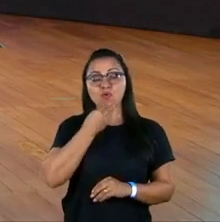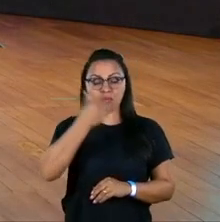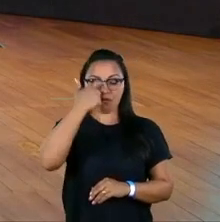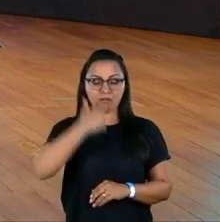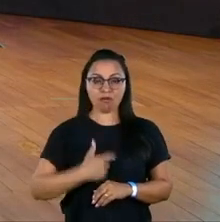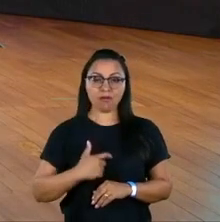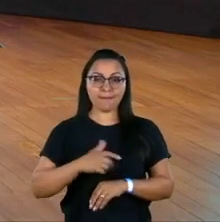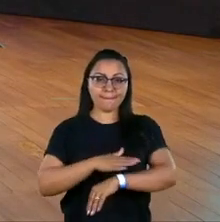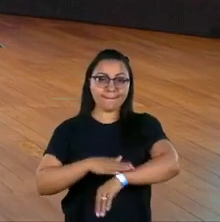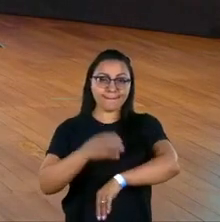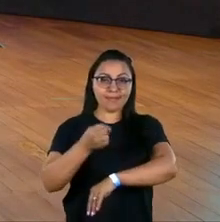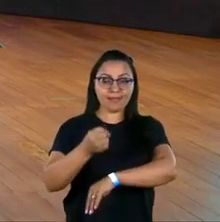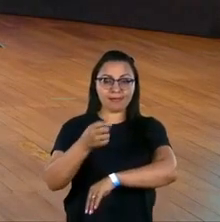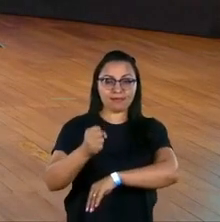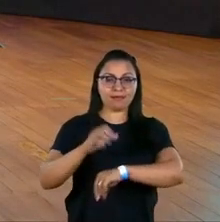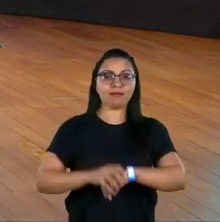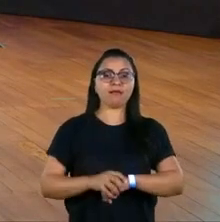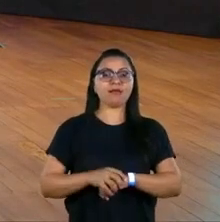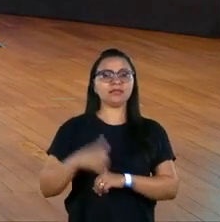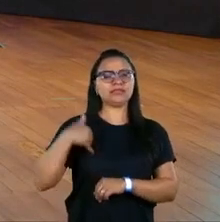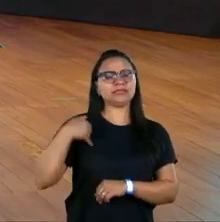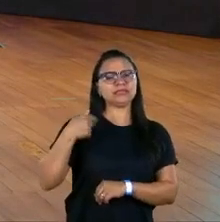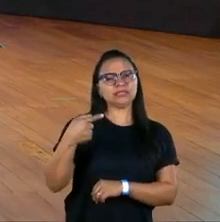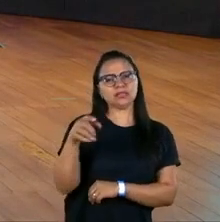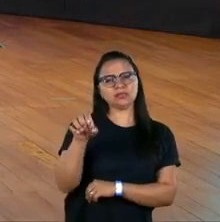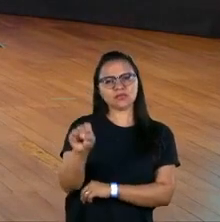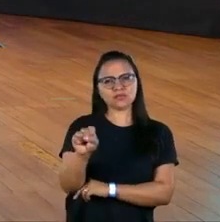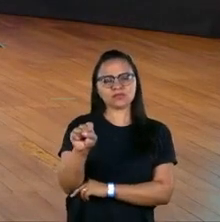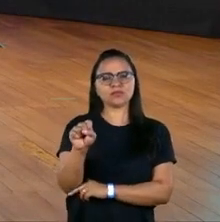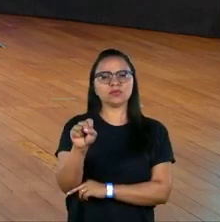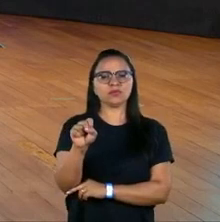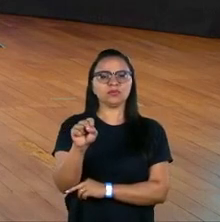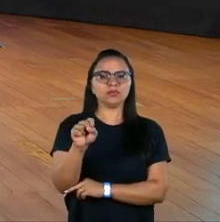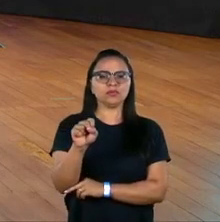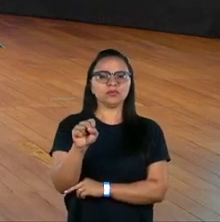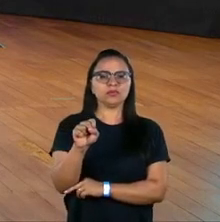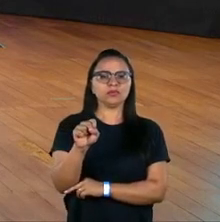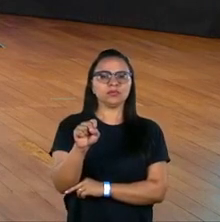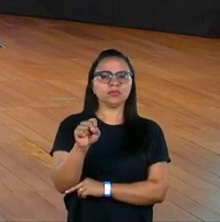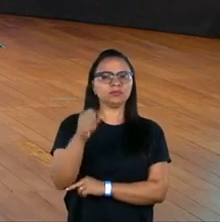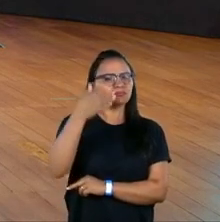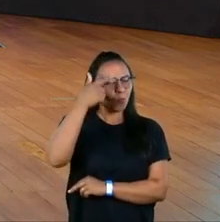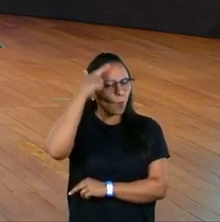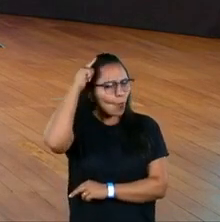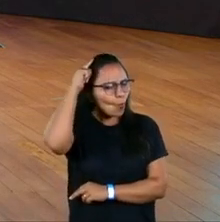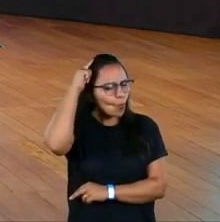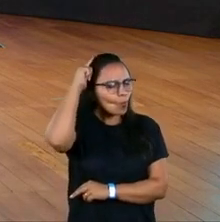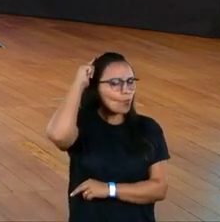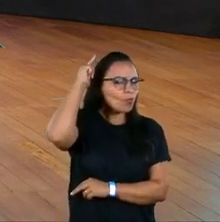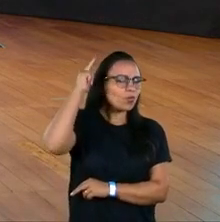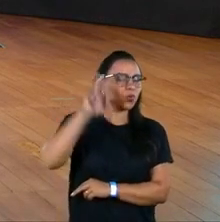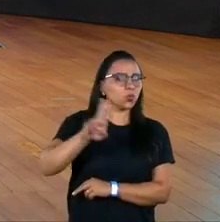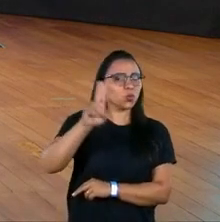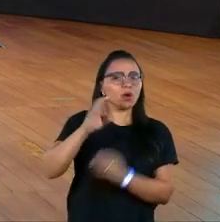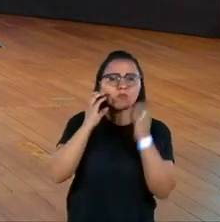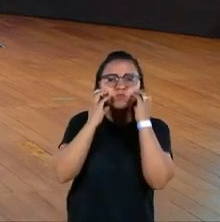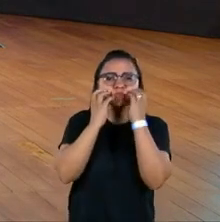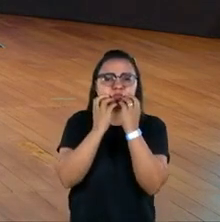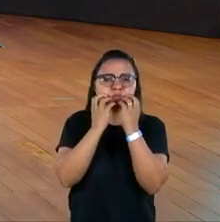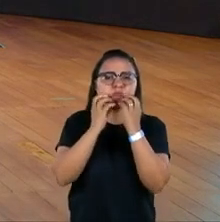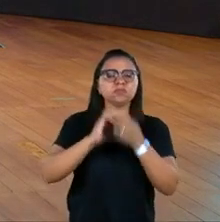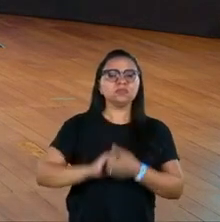branco, tenho 78 anos de idade, sou meio careca, uso uma barba